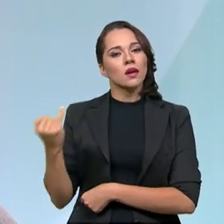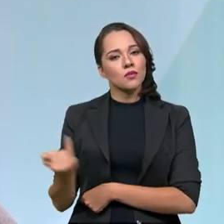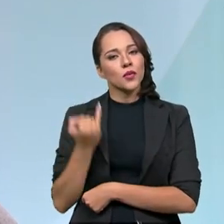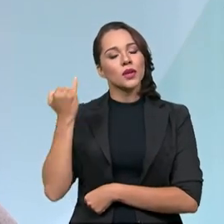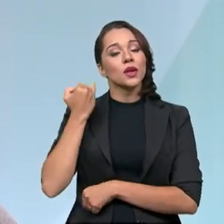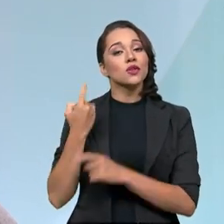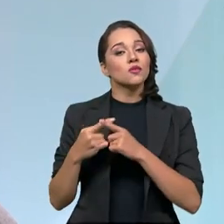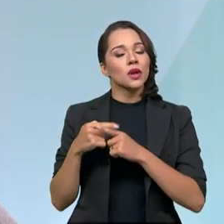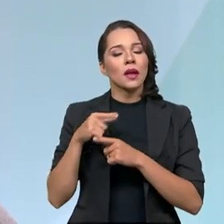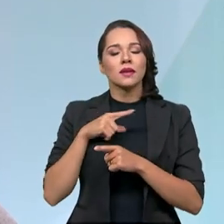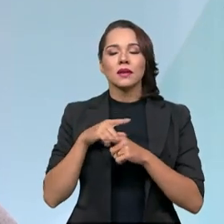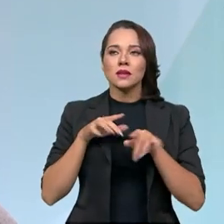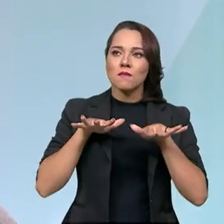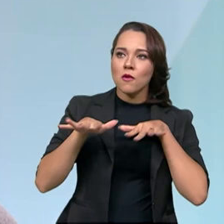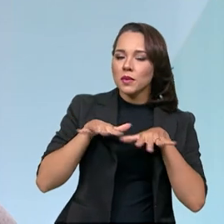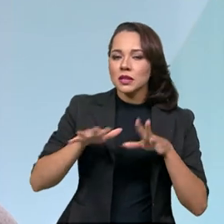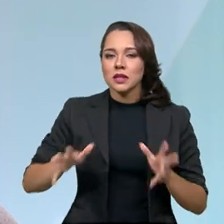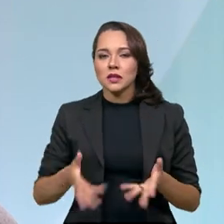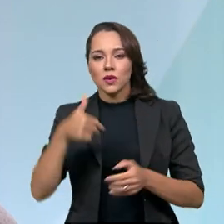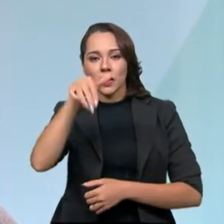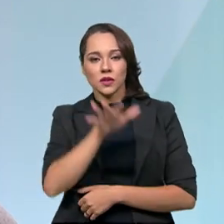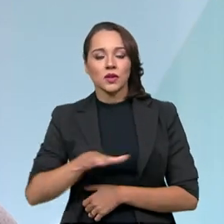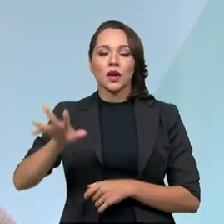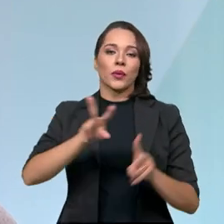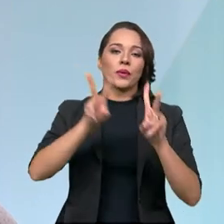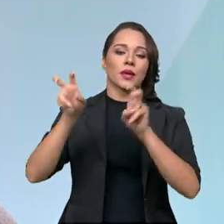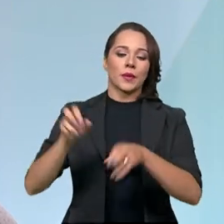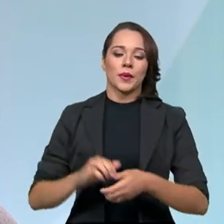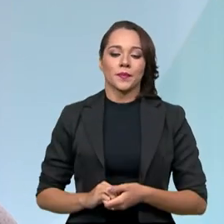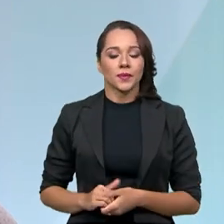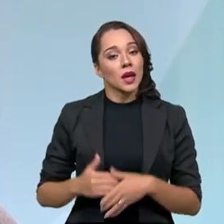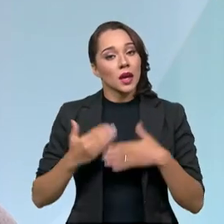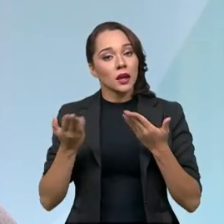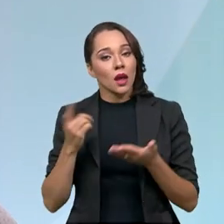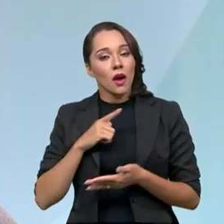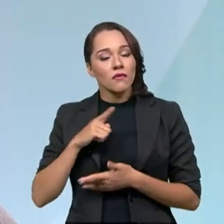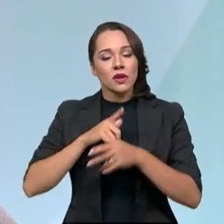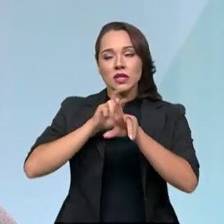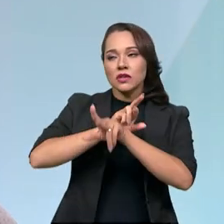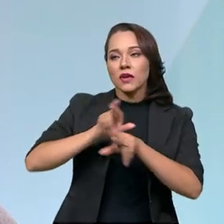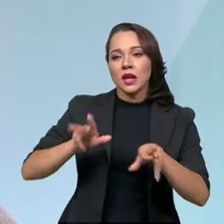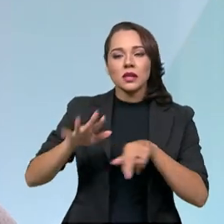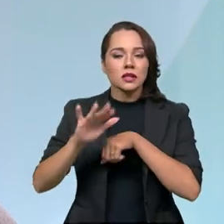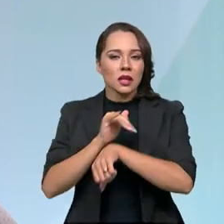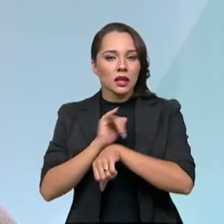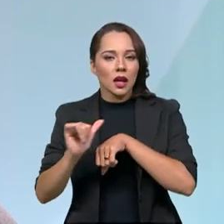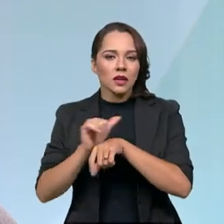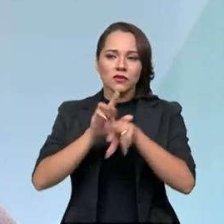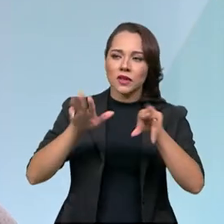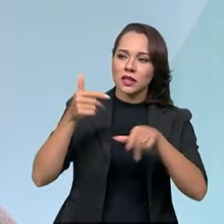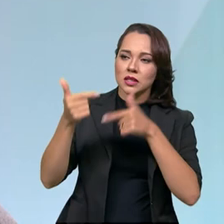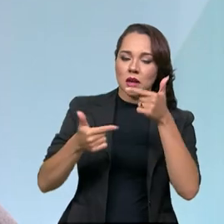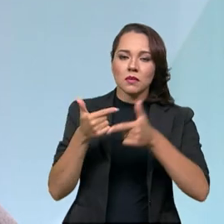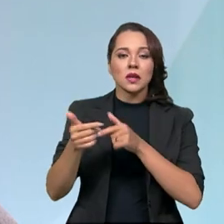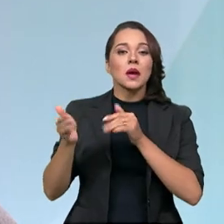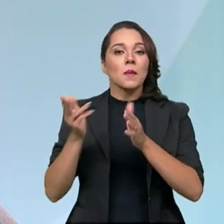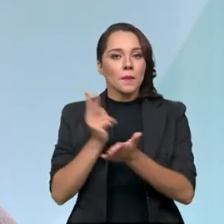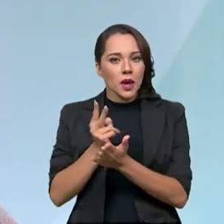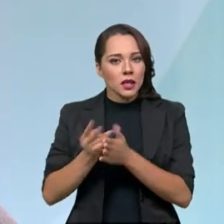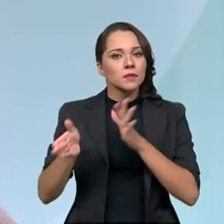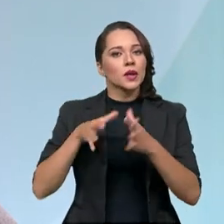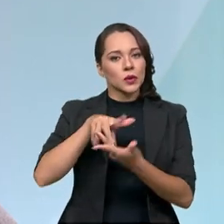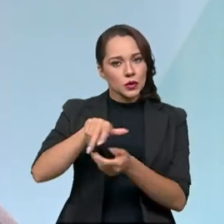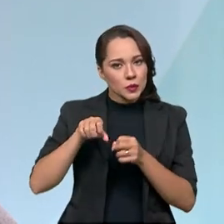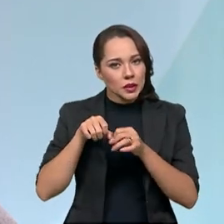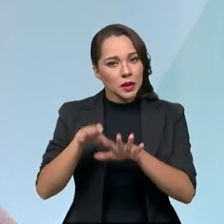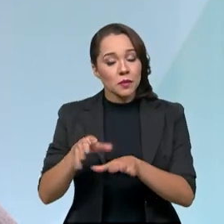realmente trazem uma mobilização nacional acerca do tema. Então, são promovidas diversas ações, mesmo em tempo de pandemia, as